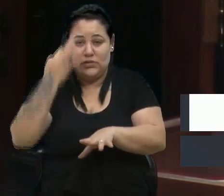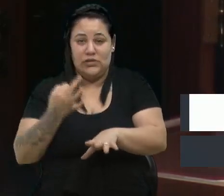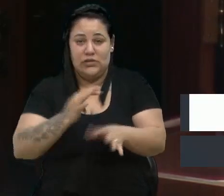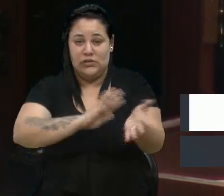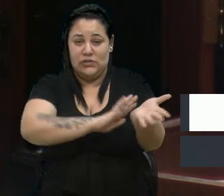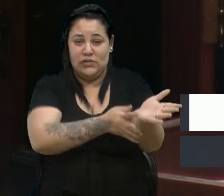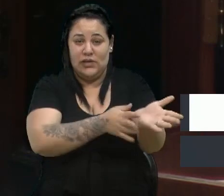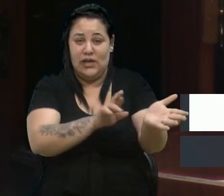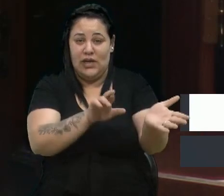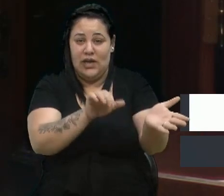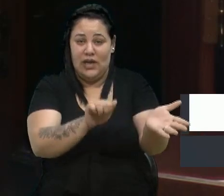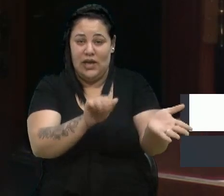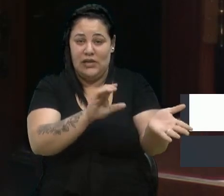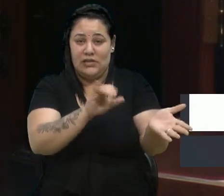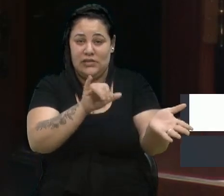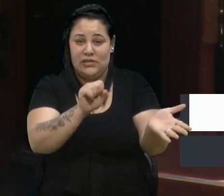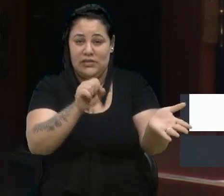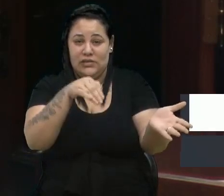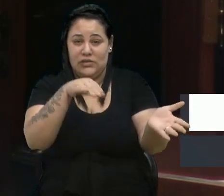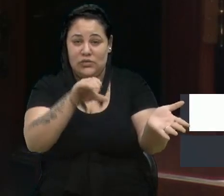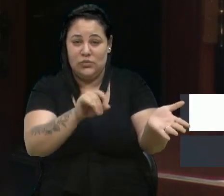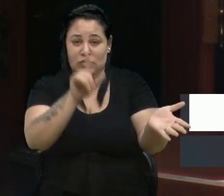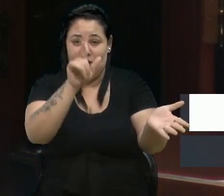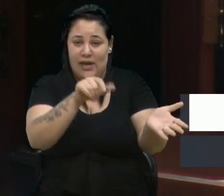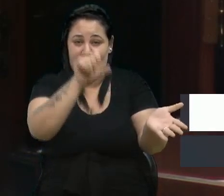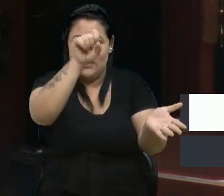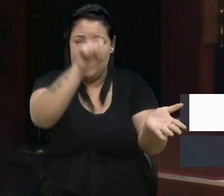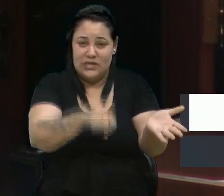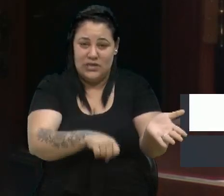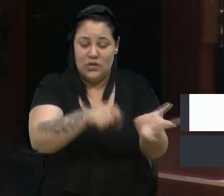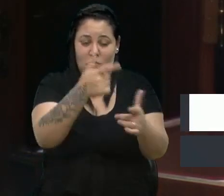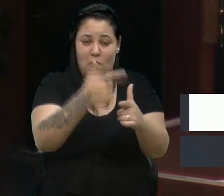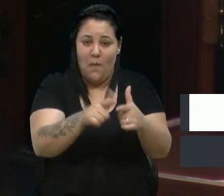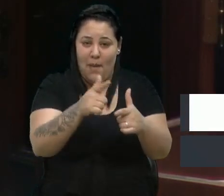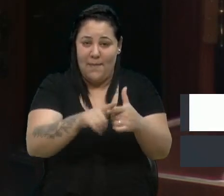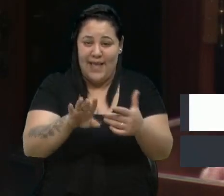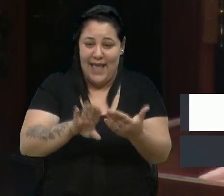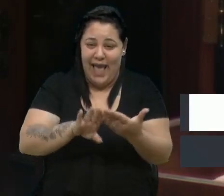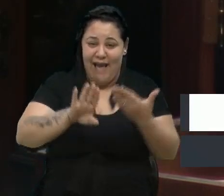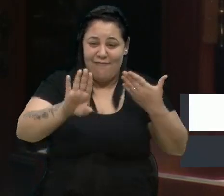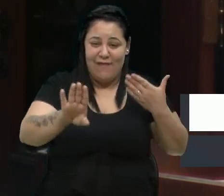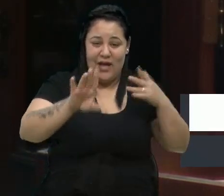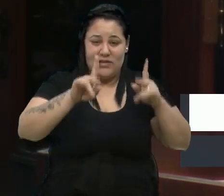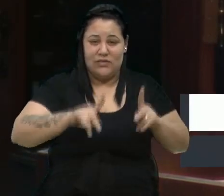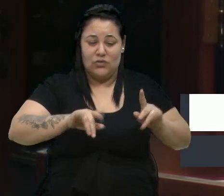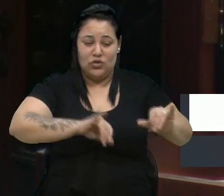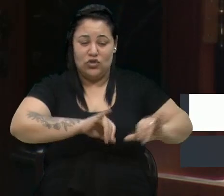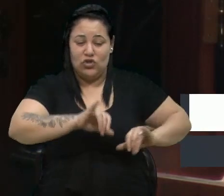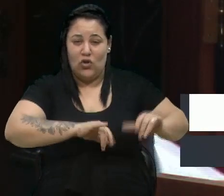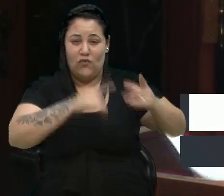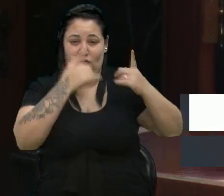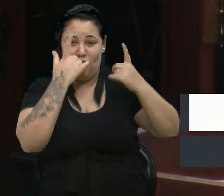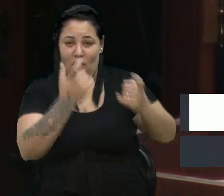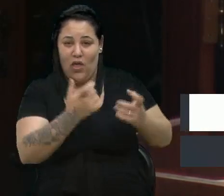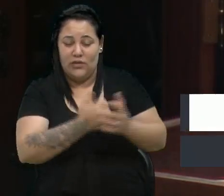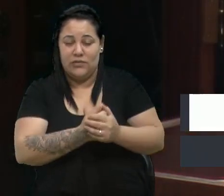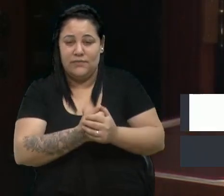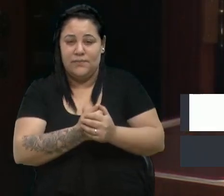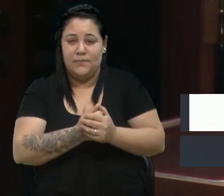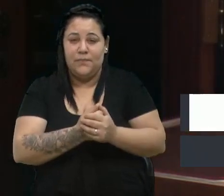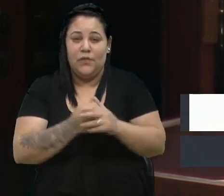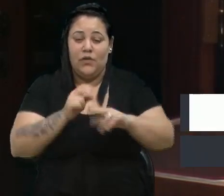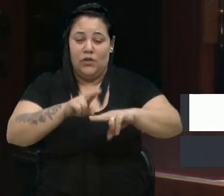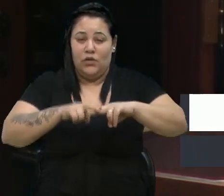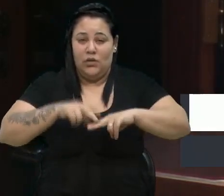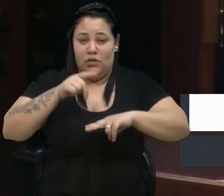é um problema e que exclui as pessoas, em que as pessoas sofrem violência. Nesse sentido, o referido projeto de